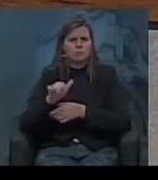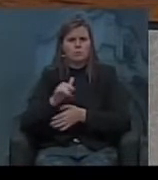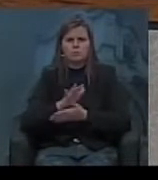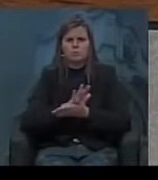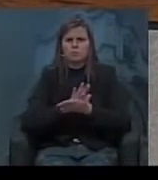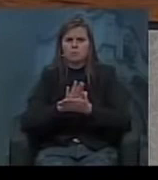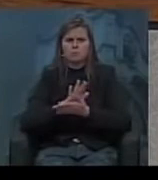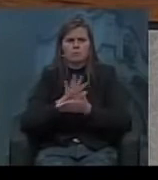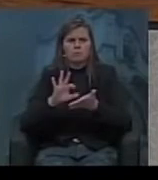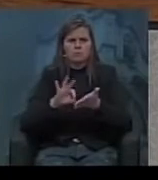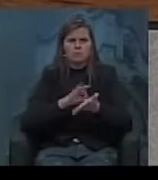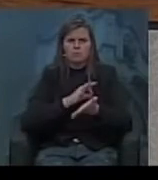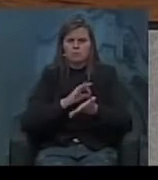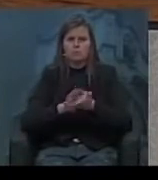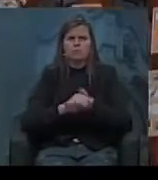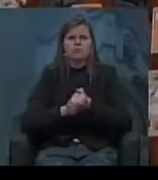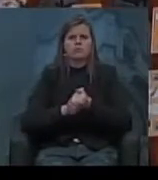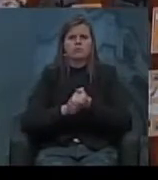inscrições